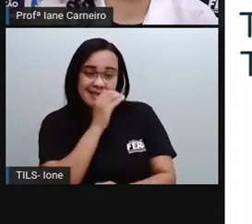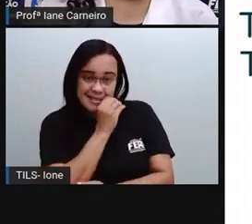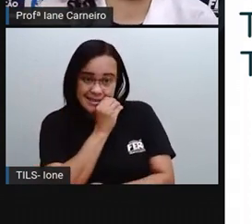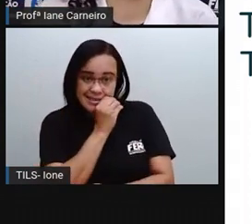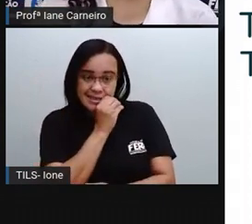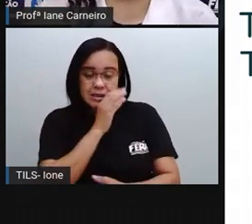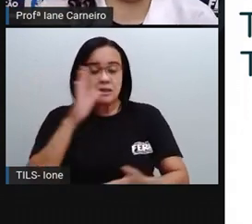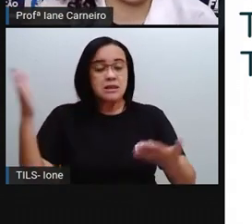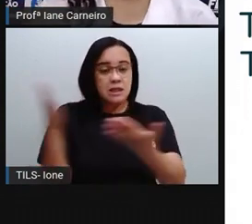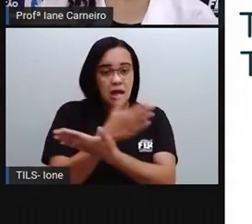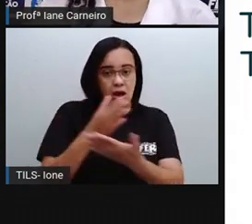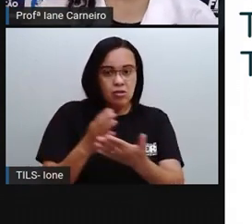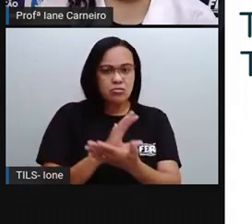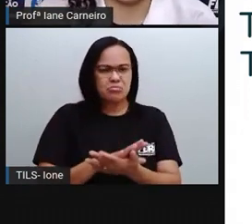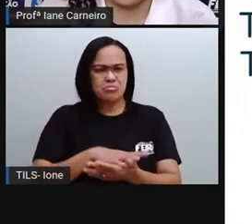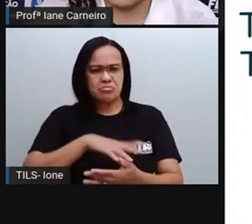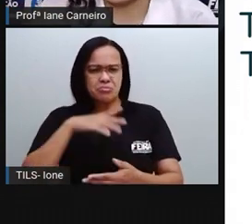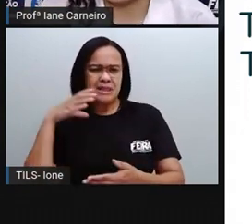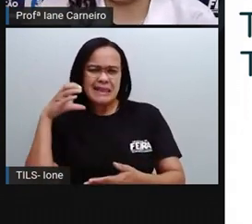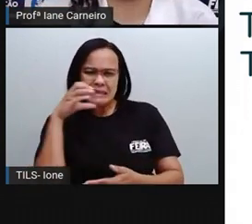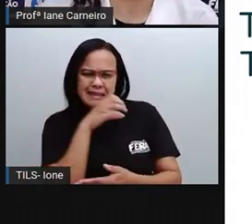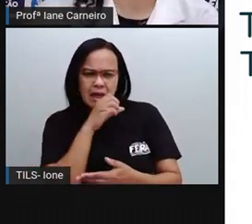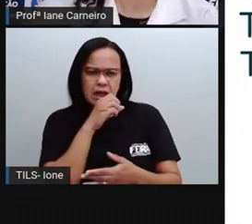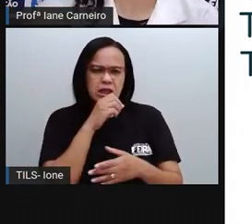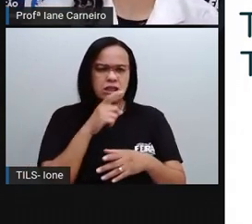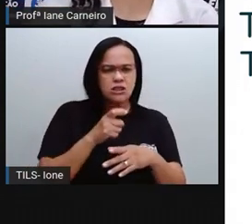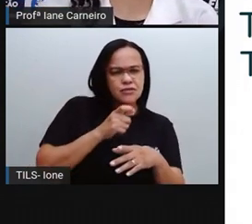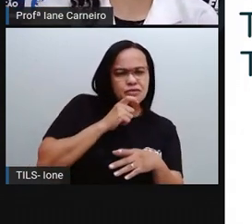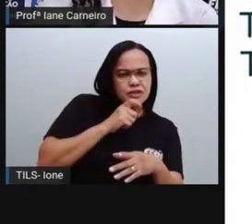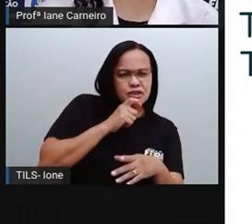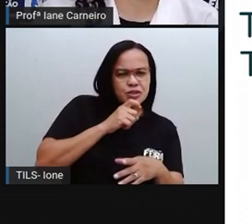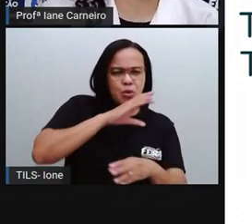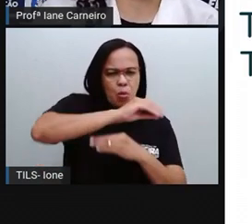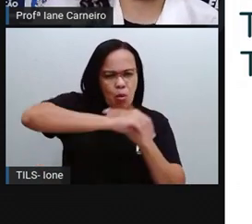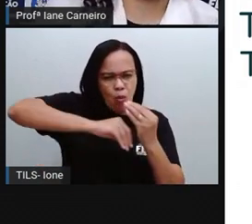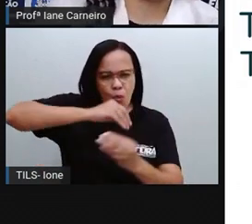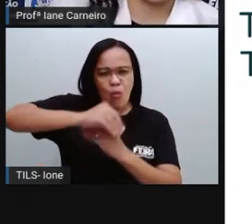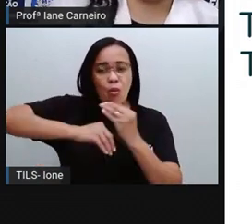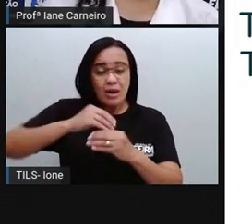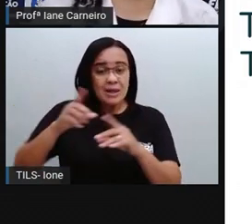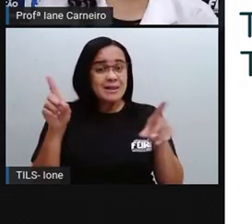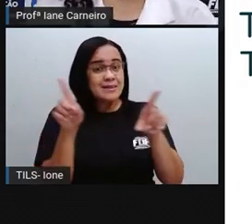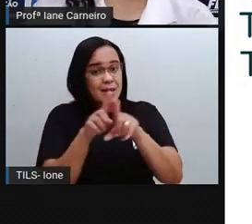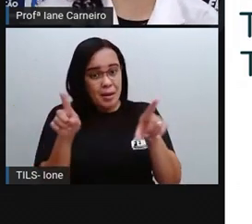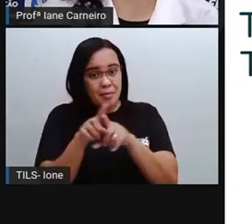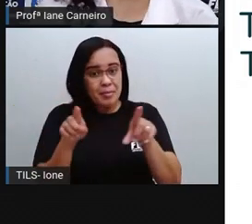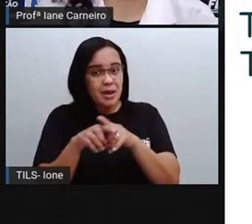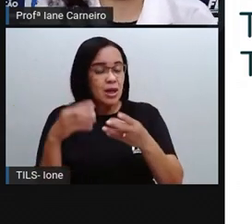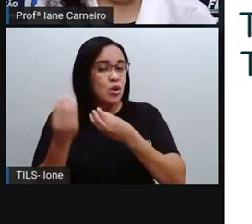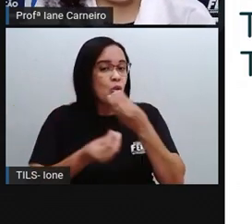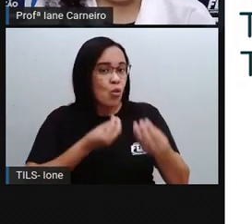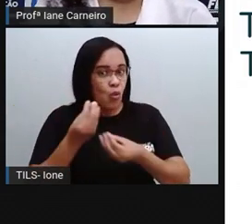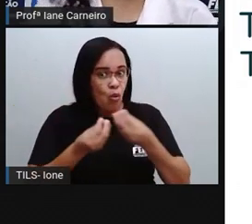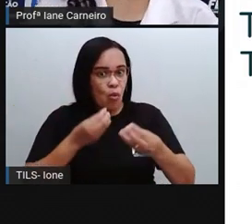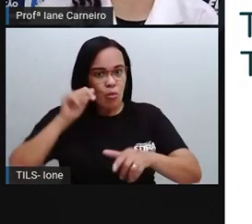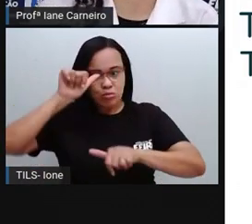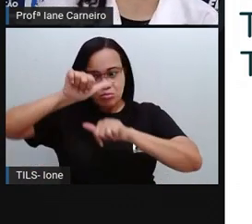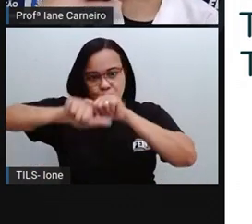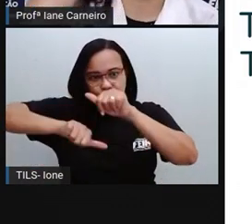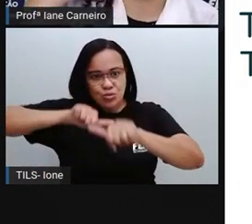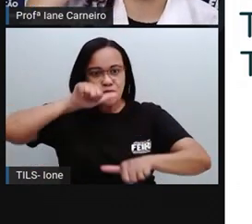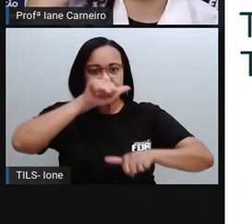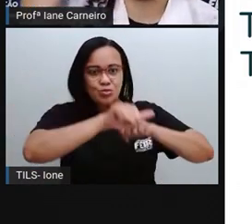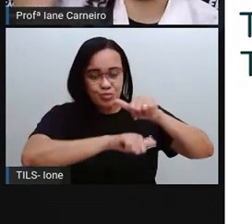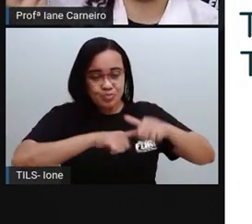aqui, ó, que é da nossa região aqui de Feira de Santana. E tem o clima tropical litorâneo, né? Que é aquele clima lá da praia, que é aquele